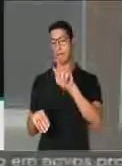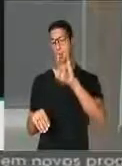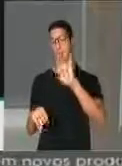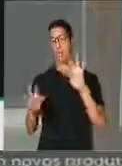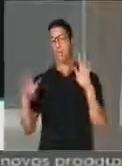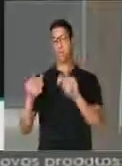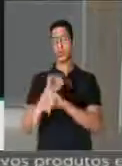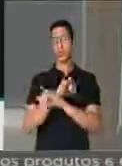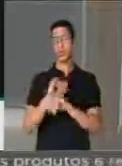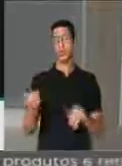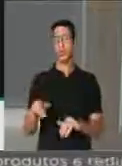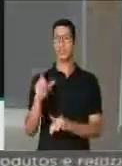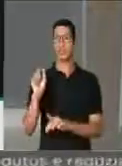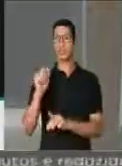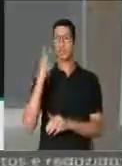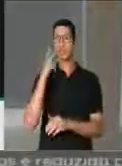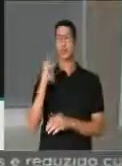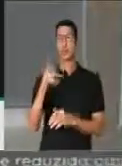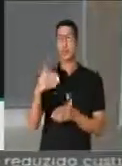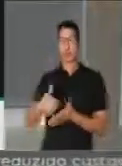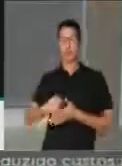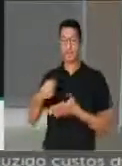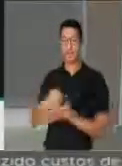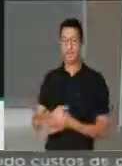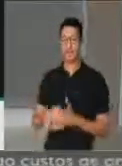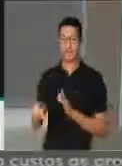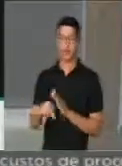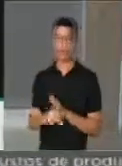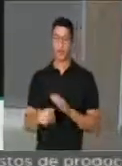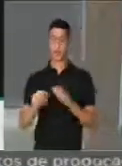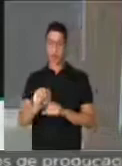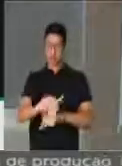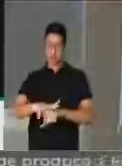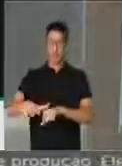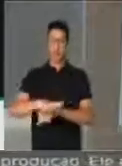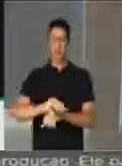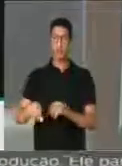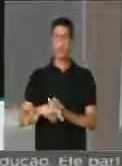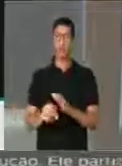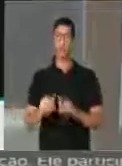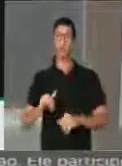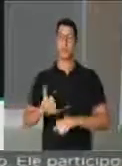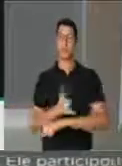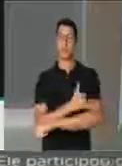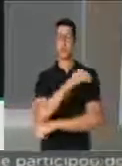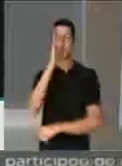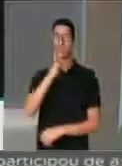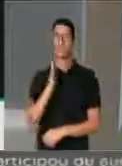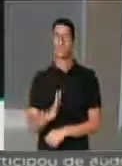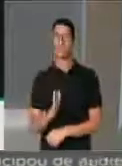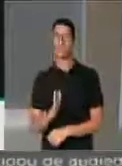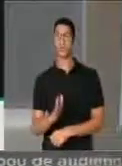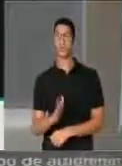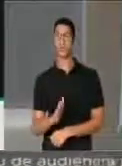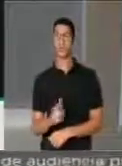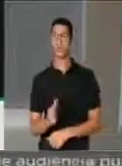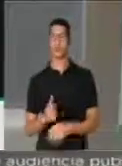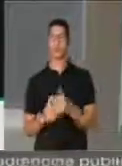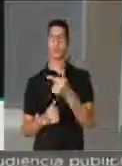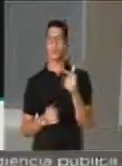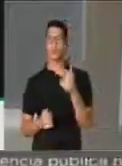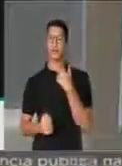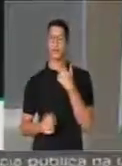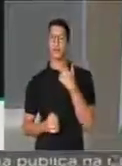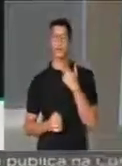todas dizem que, para enfrentar essa epidemia da obesidade no Brasil, não